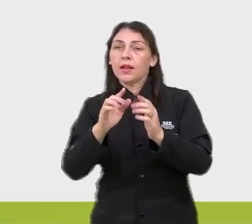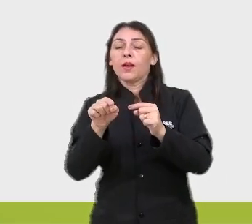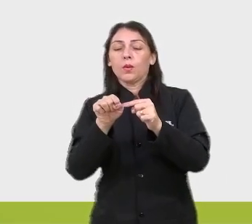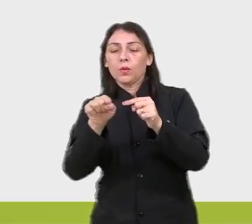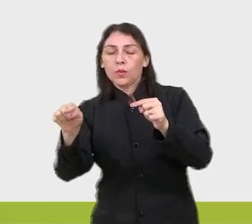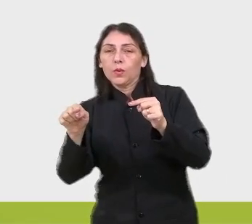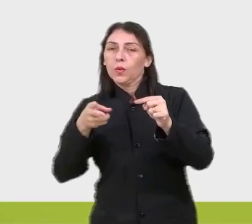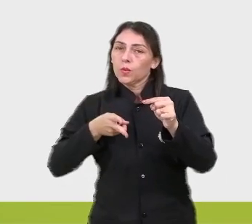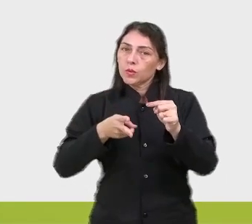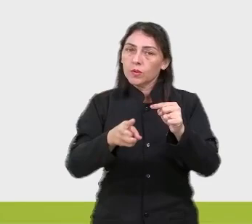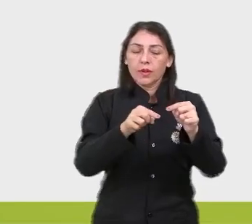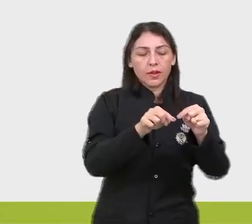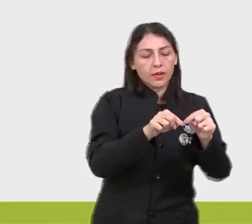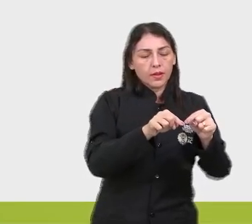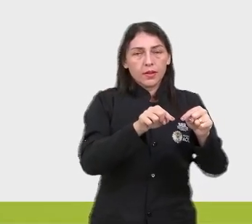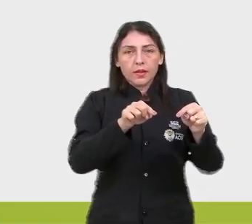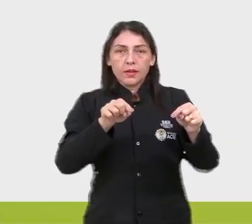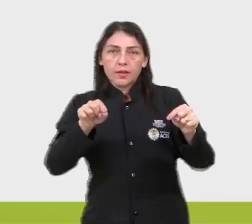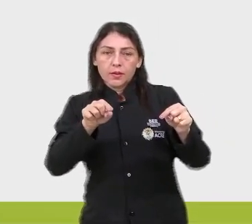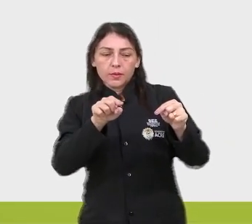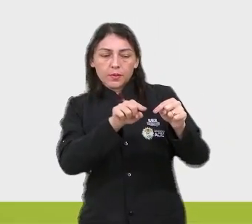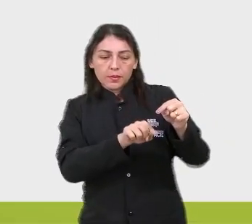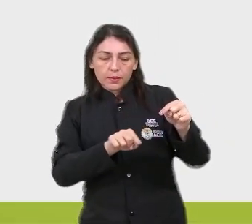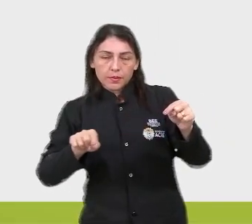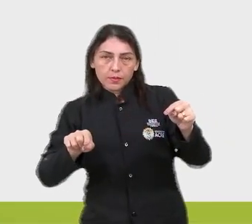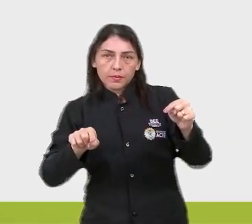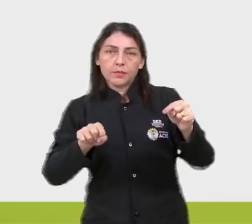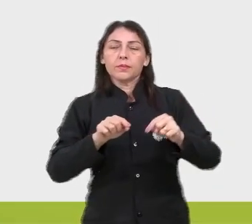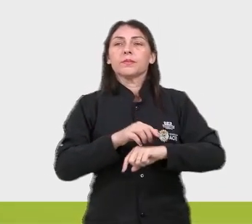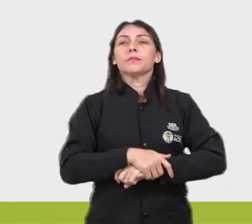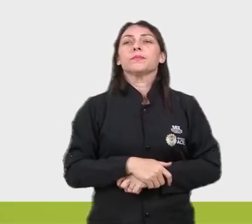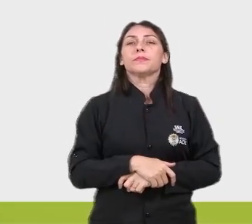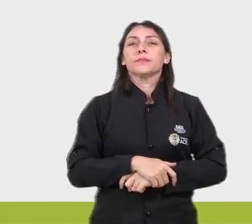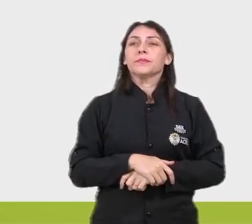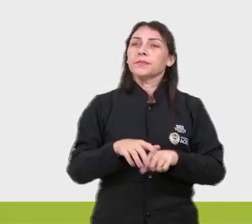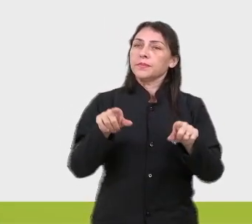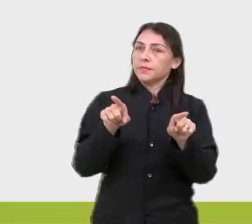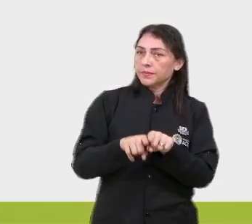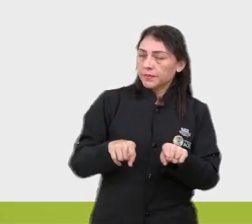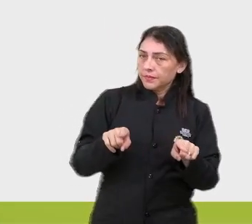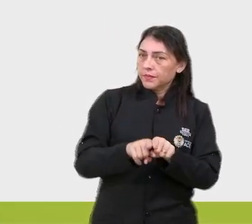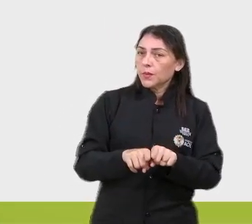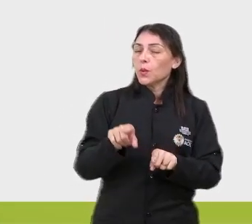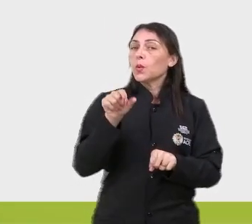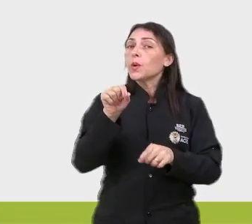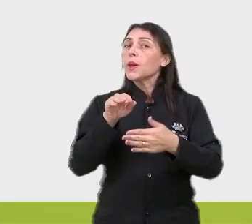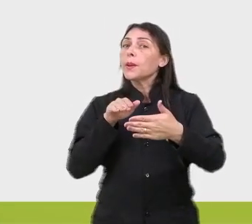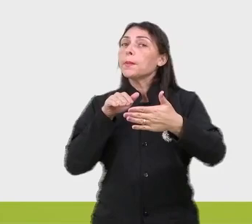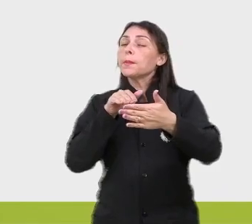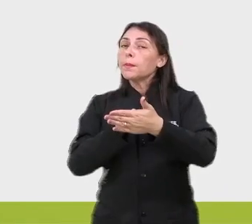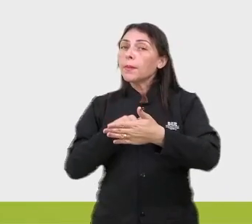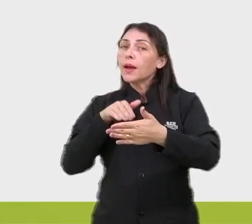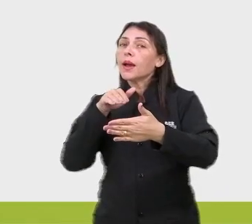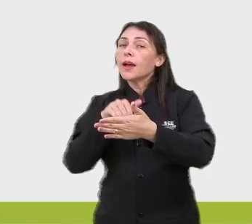continuou na linha seguinte, tá? Aqui também, o que impacta